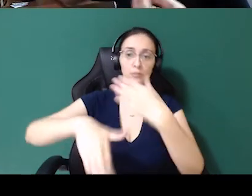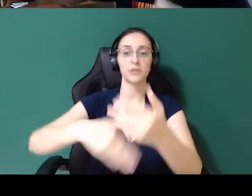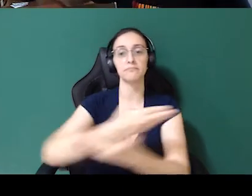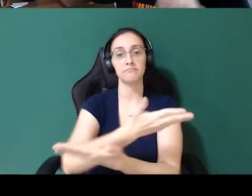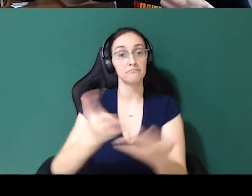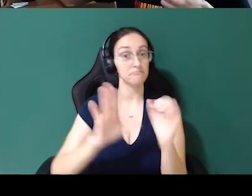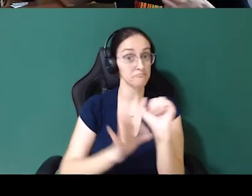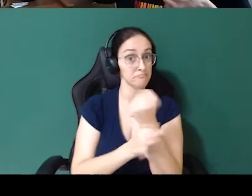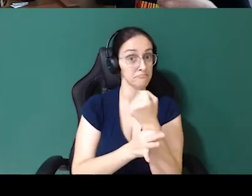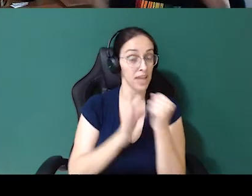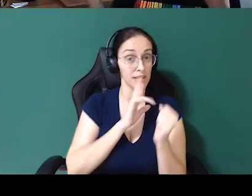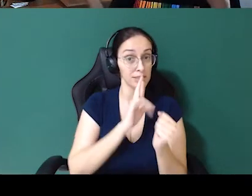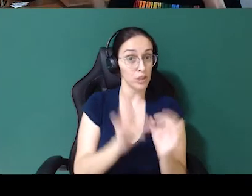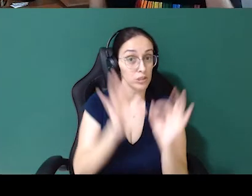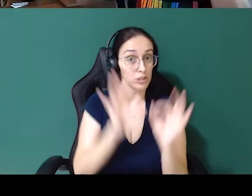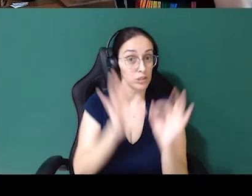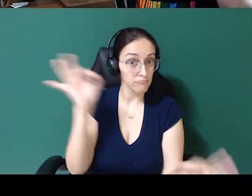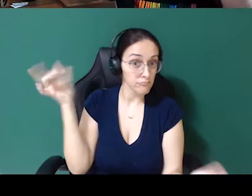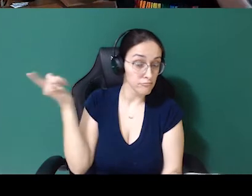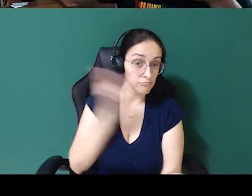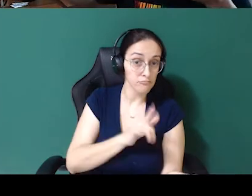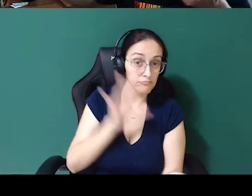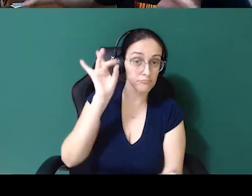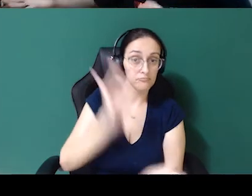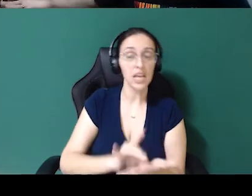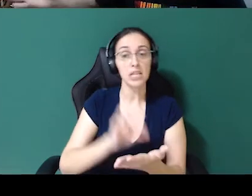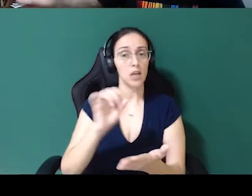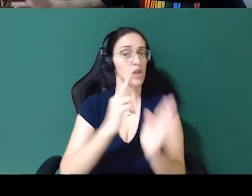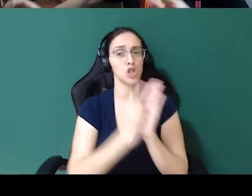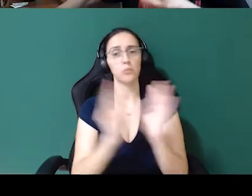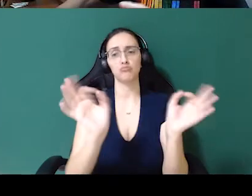Para garantir que a resposta que tem que ser, que a pessoa não se identifica,